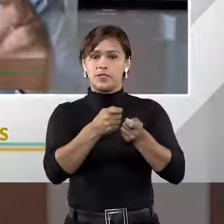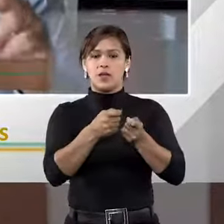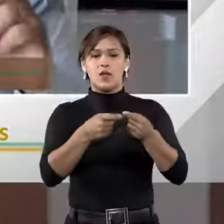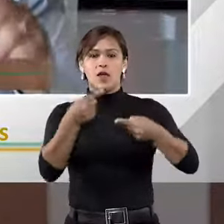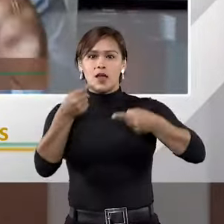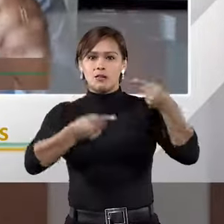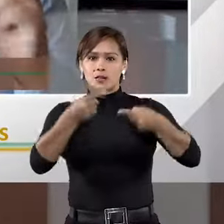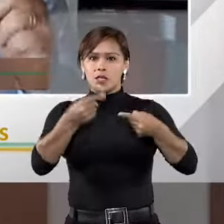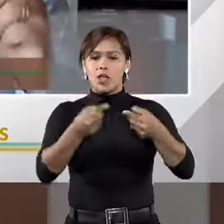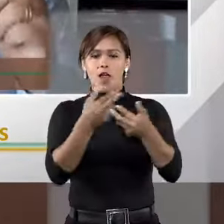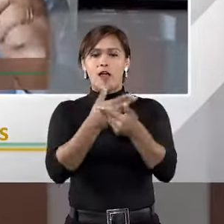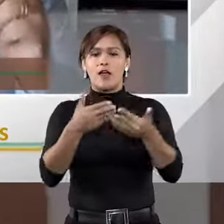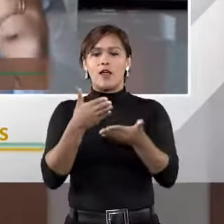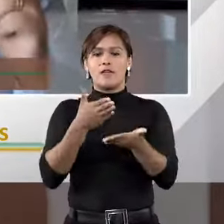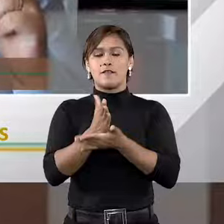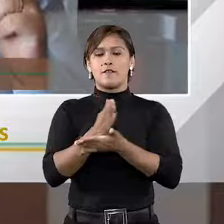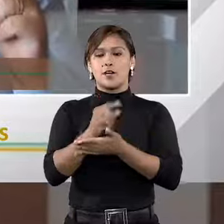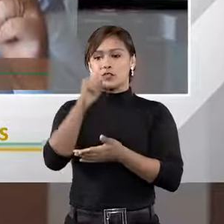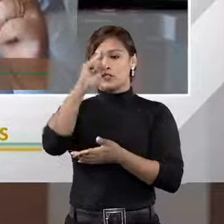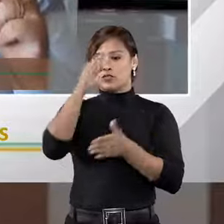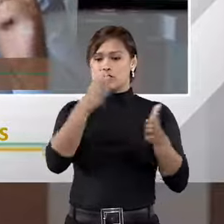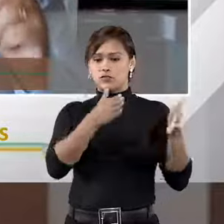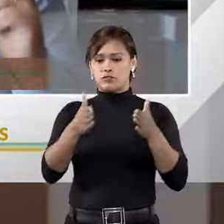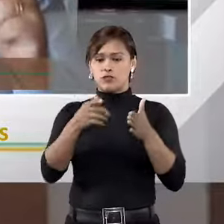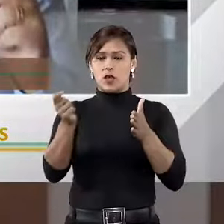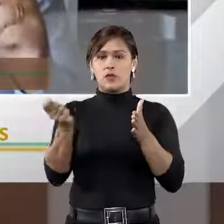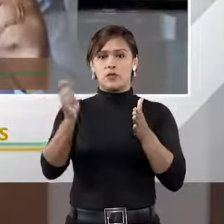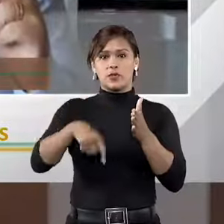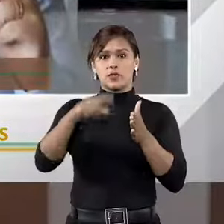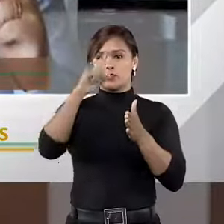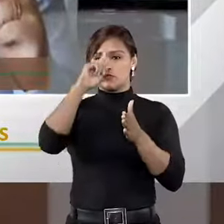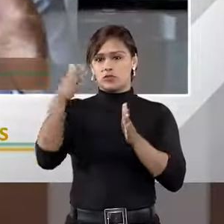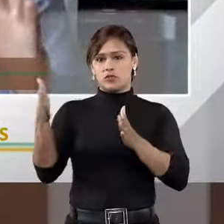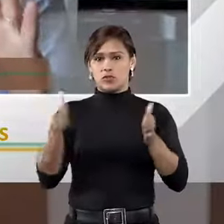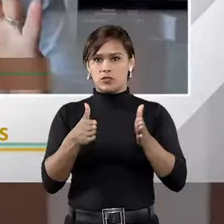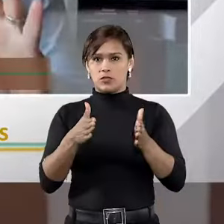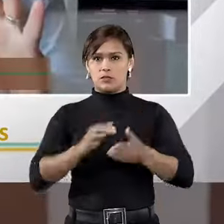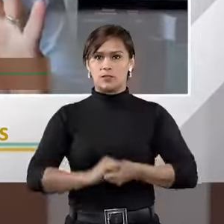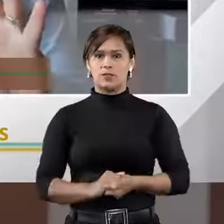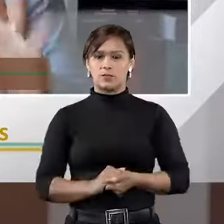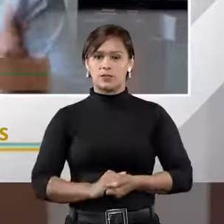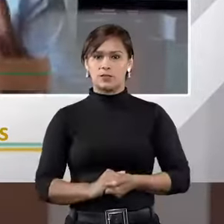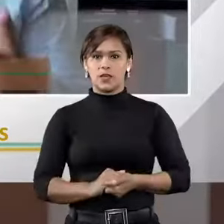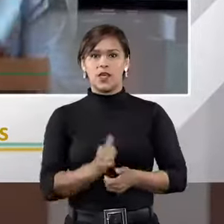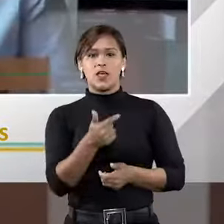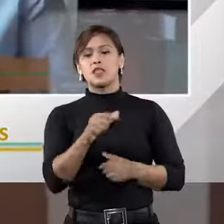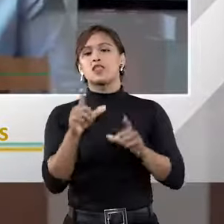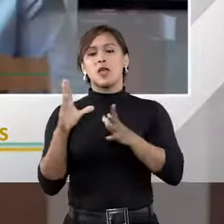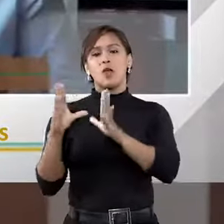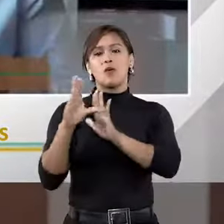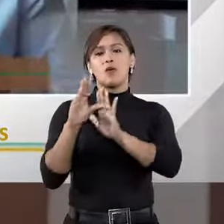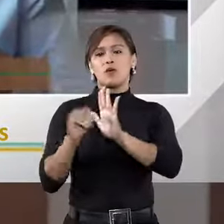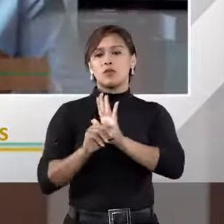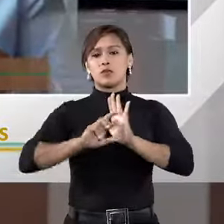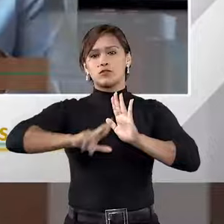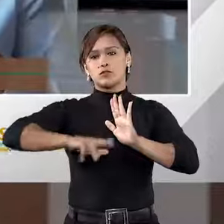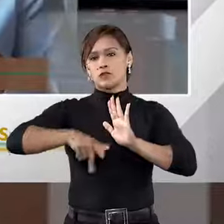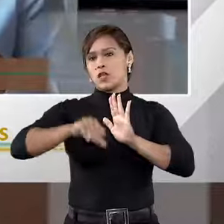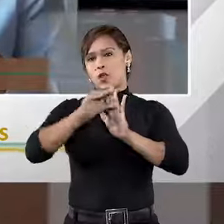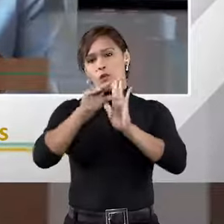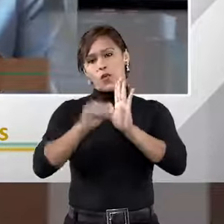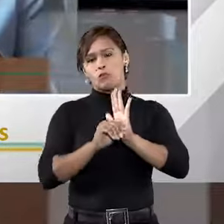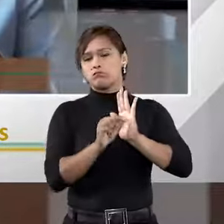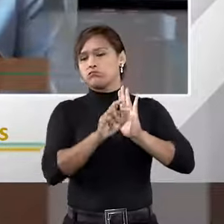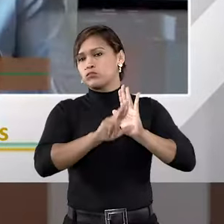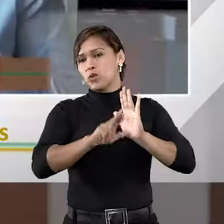discutir a validade da sentença arbitral, a validade dela, não o conteúdo dela, você não pode